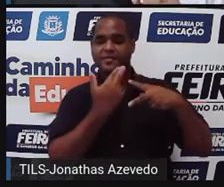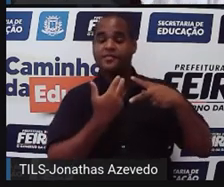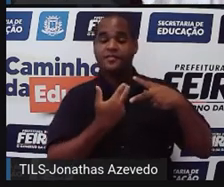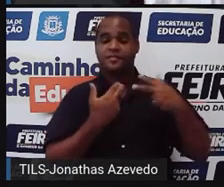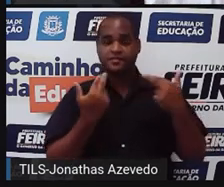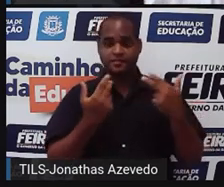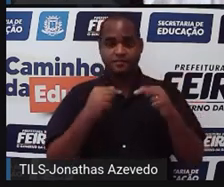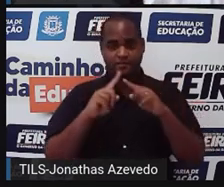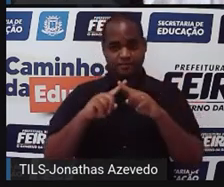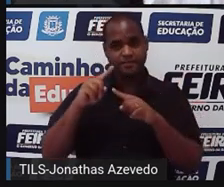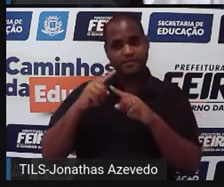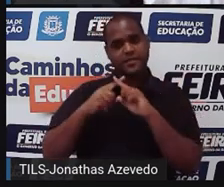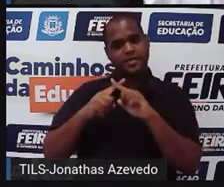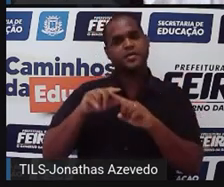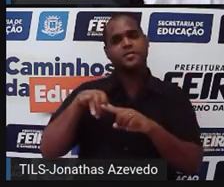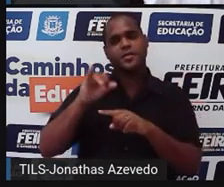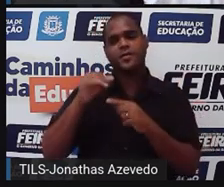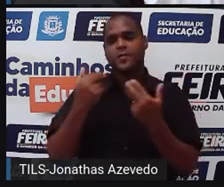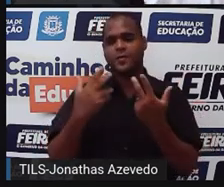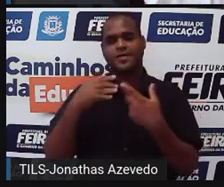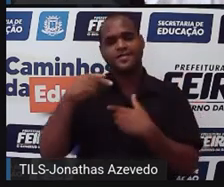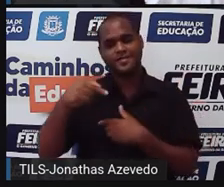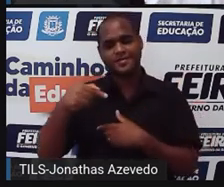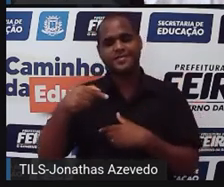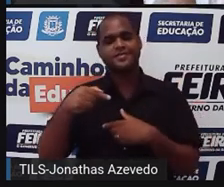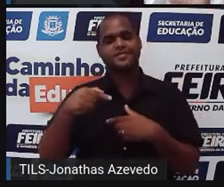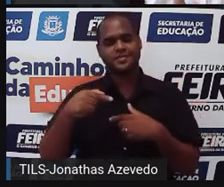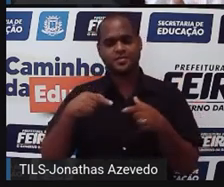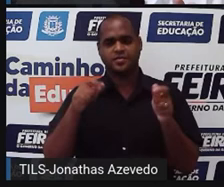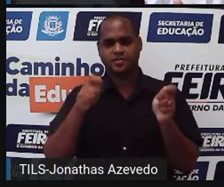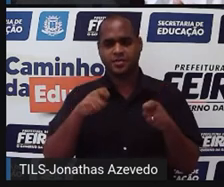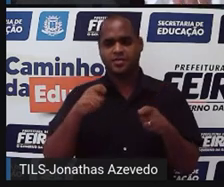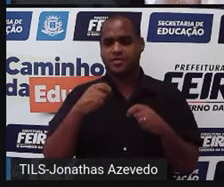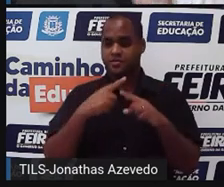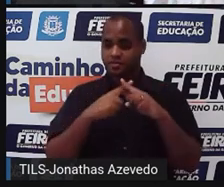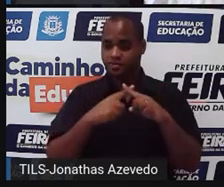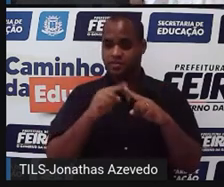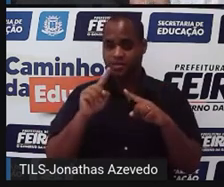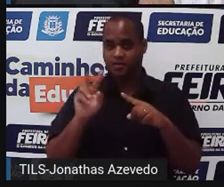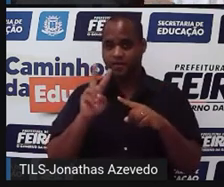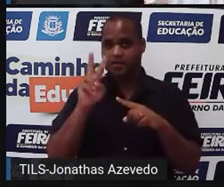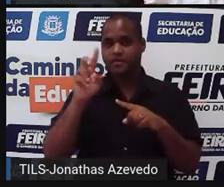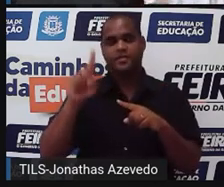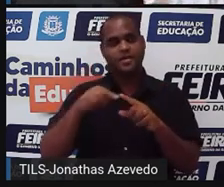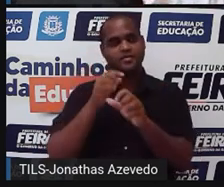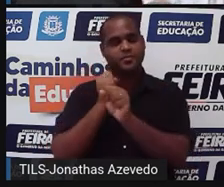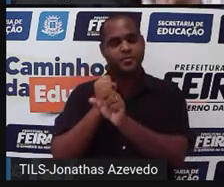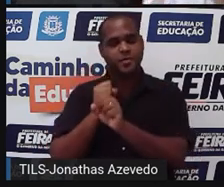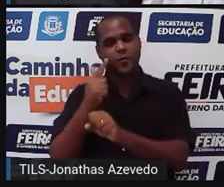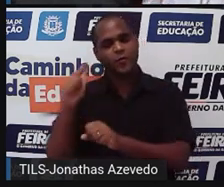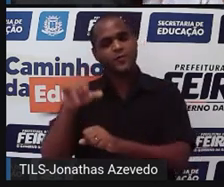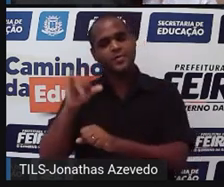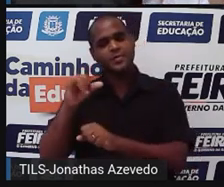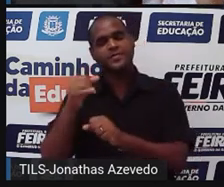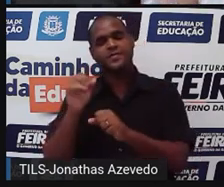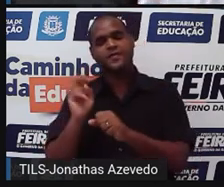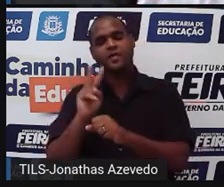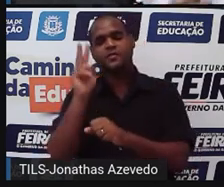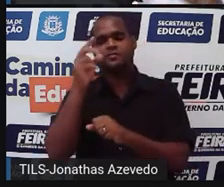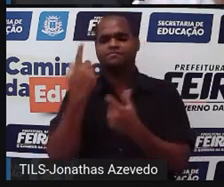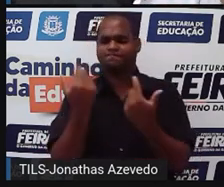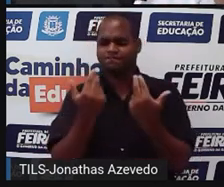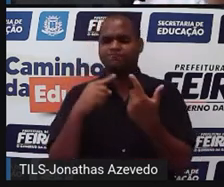Na equação x mais y igual a 7, x vai ser um valor, y vai ser um valor. Esses mesmos